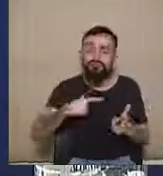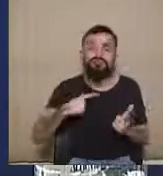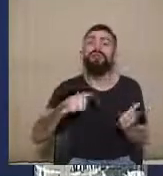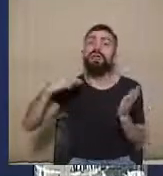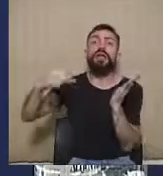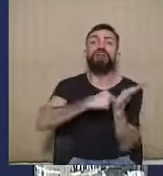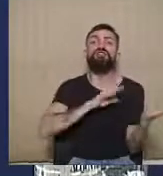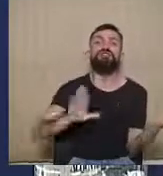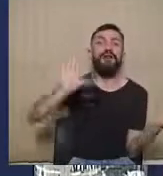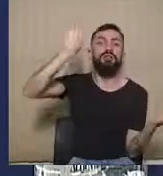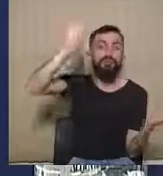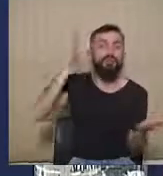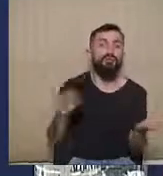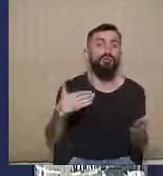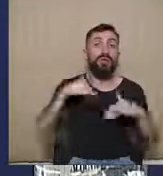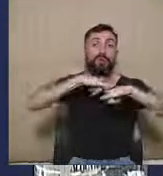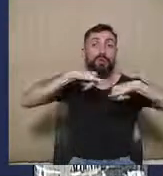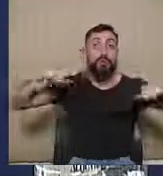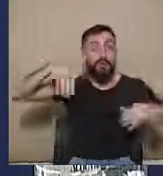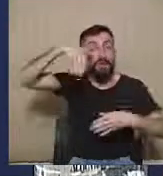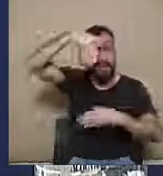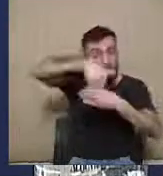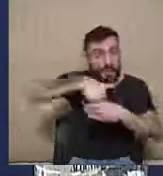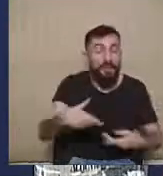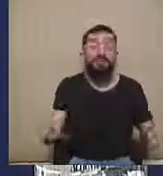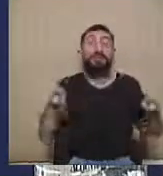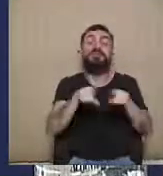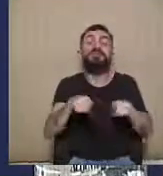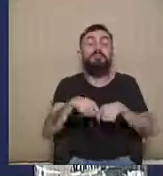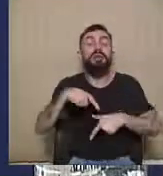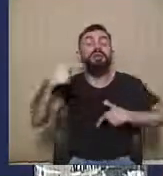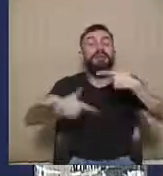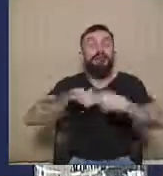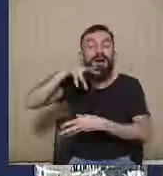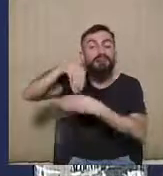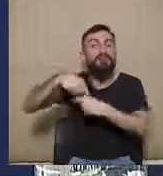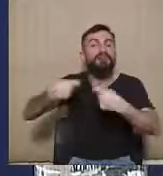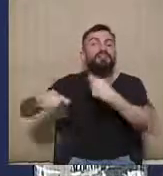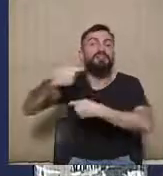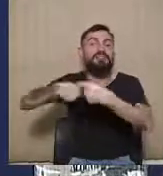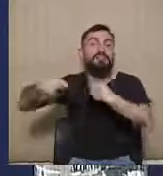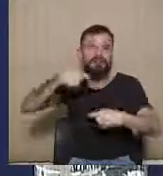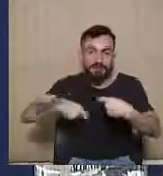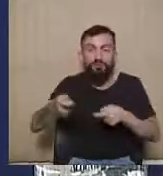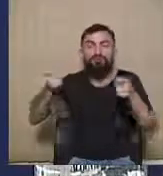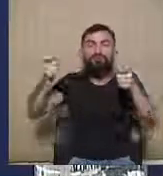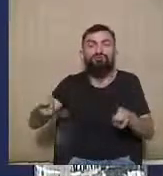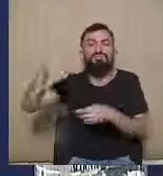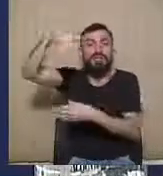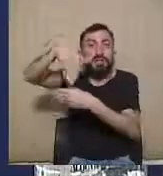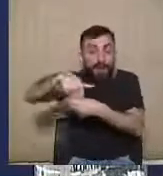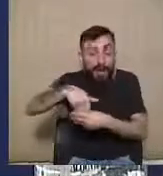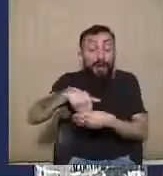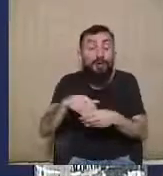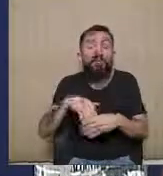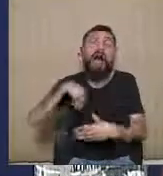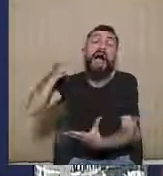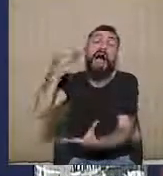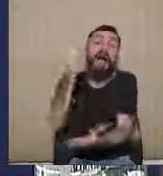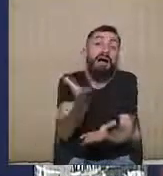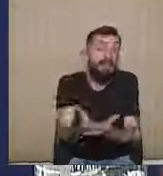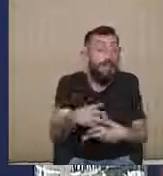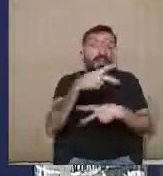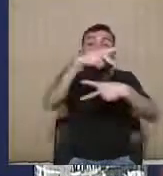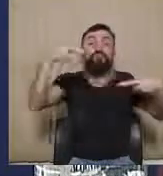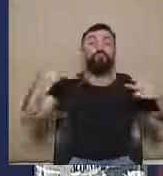eleitoral, os atos administrativos, quer dizer, os atos de administração da justiça eleitoral, até chegar aquele momento em que todos nós